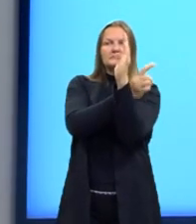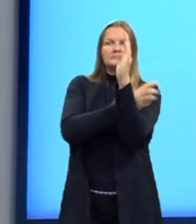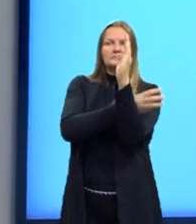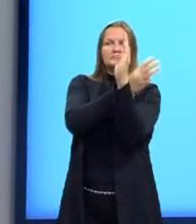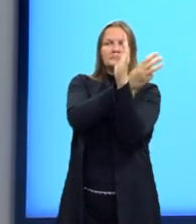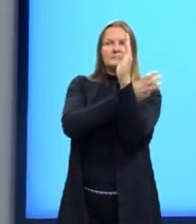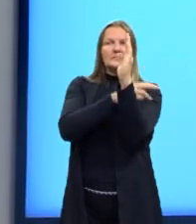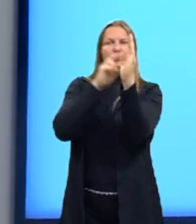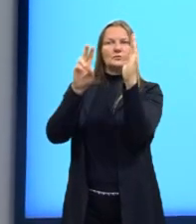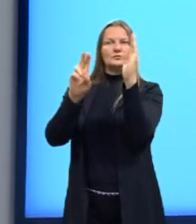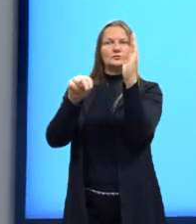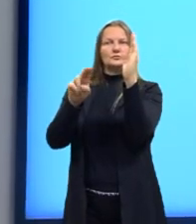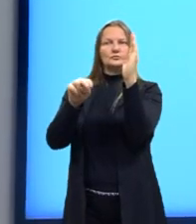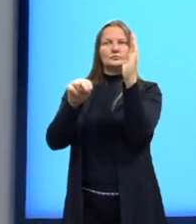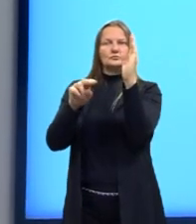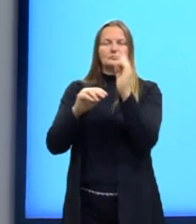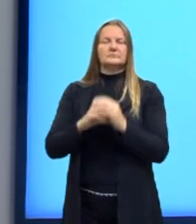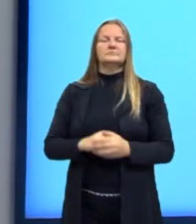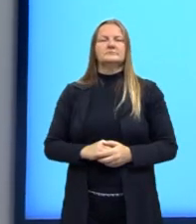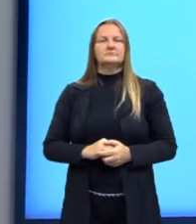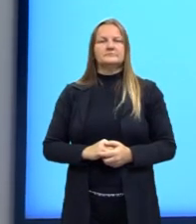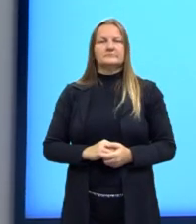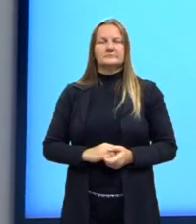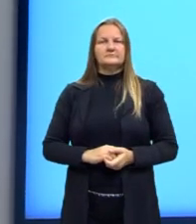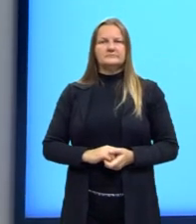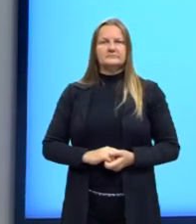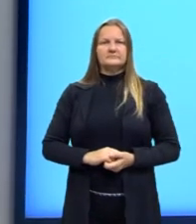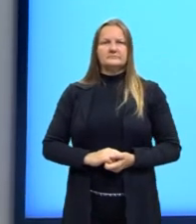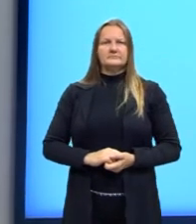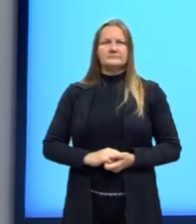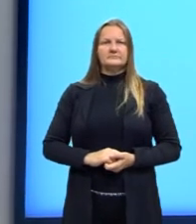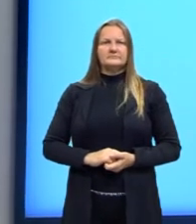terceiro quadrante, no caso da função logarítmica.